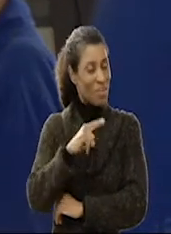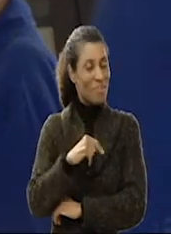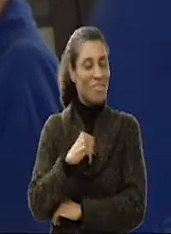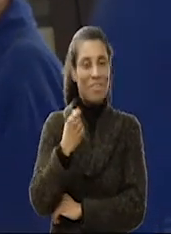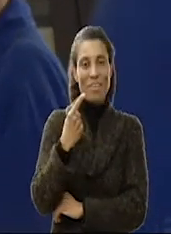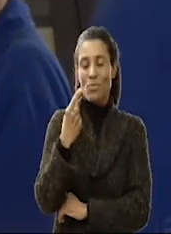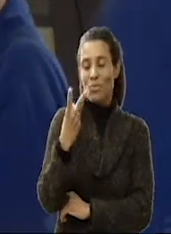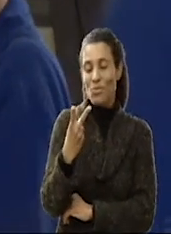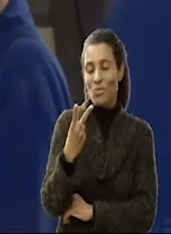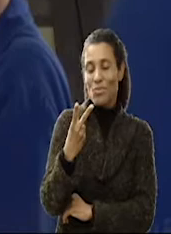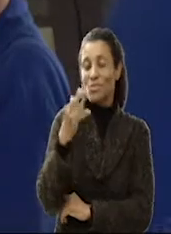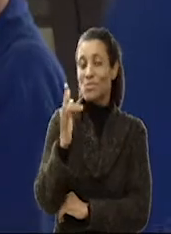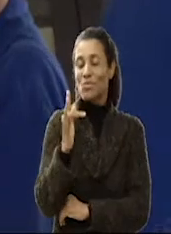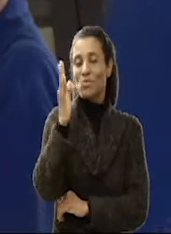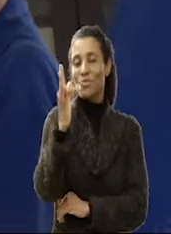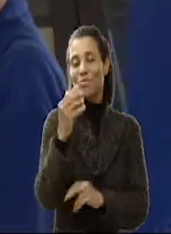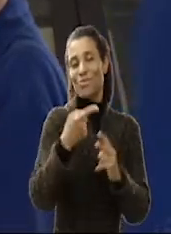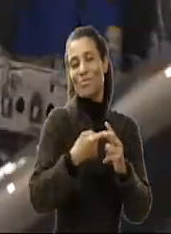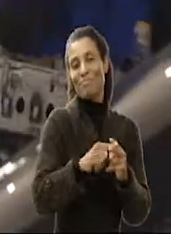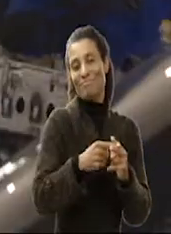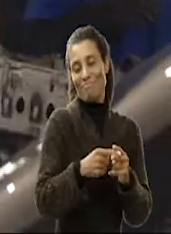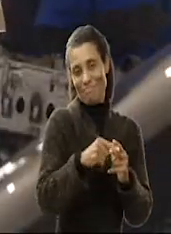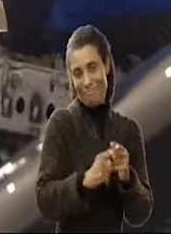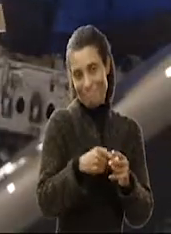entre 12 futuros mecânicos.